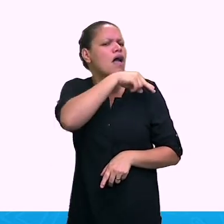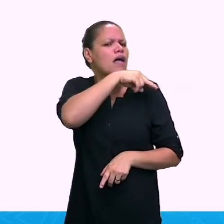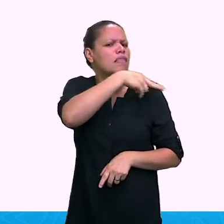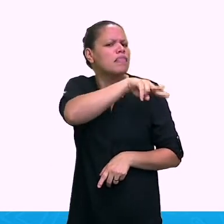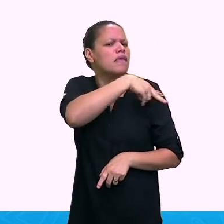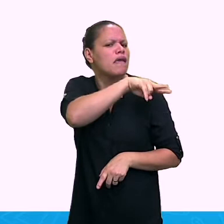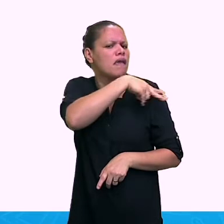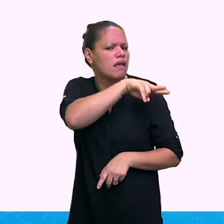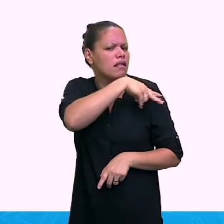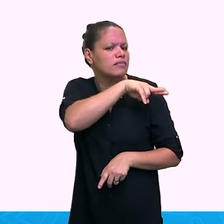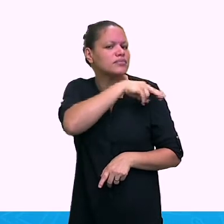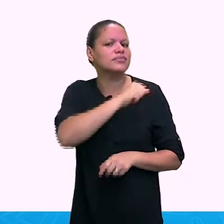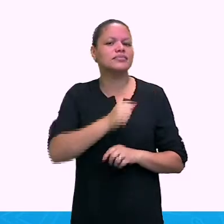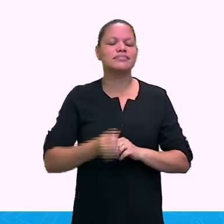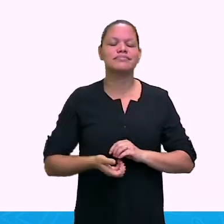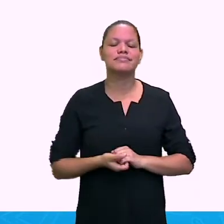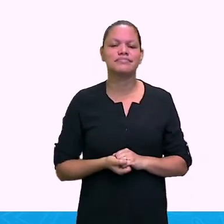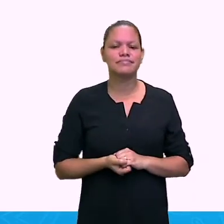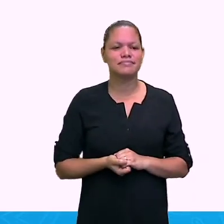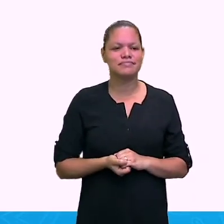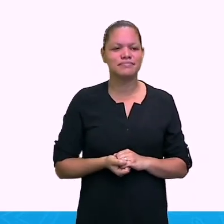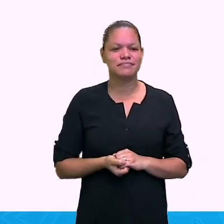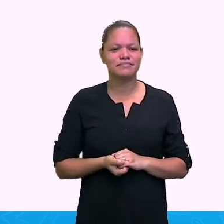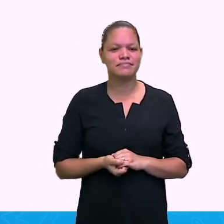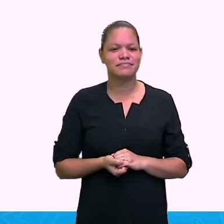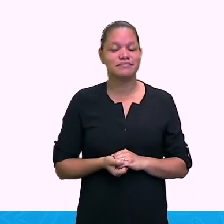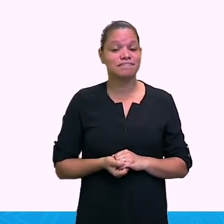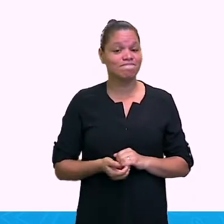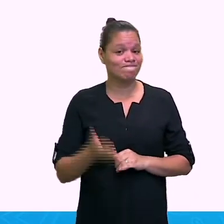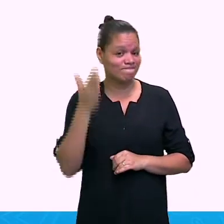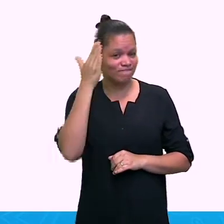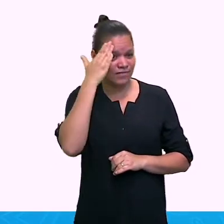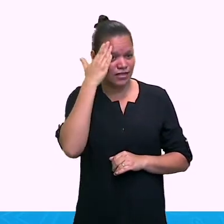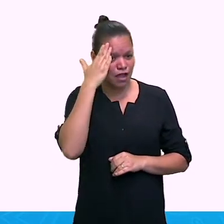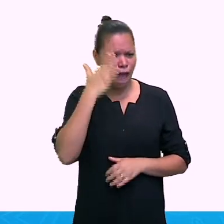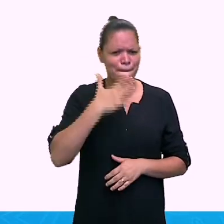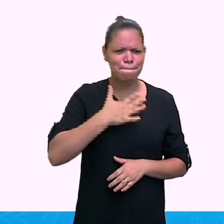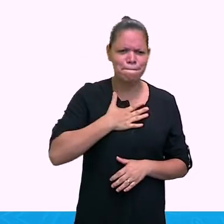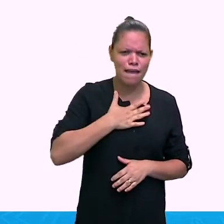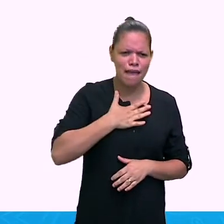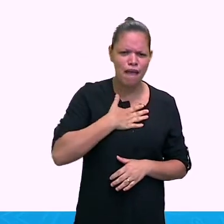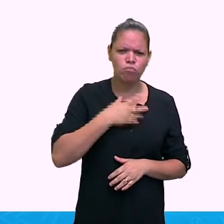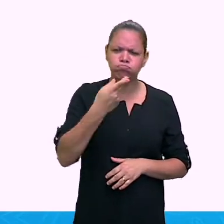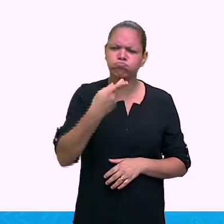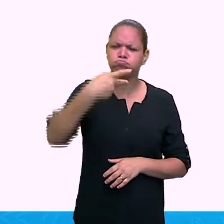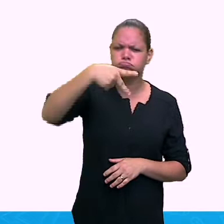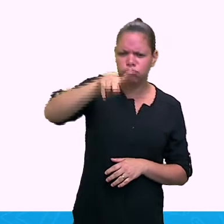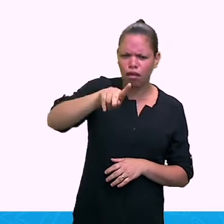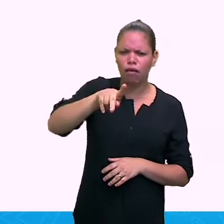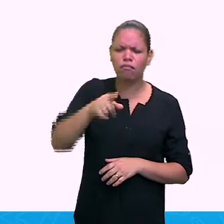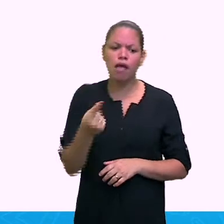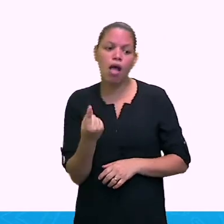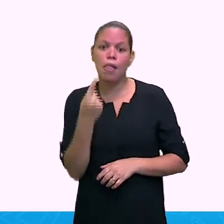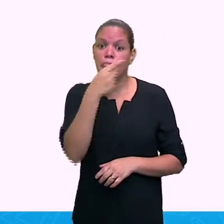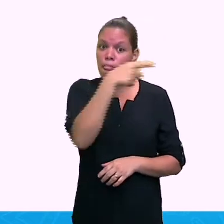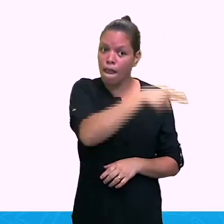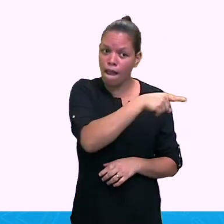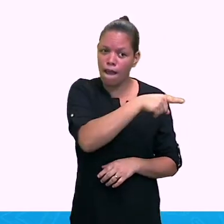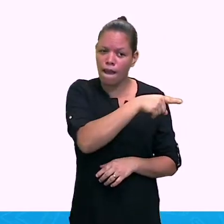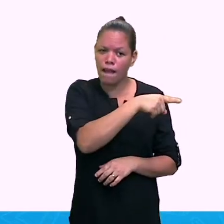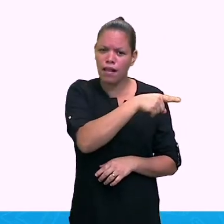my, meu, your, seu. His, dele. Her,